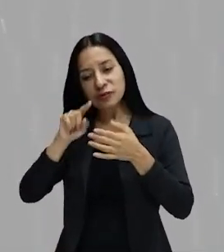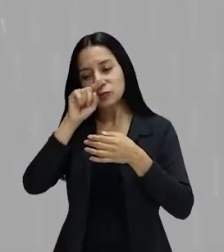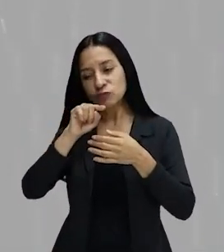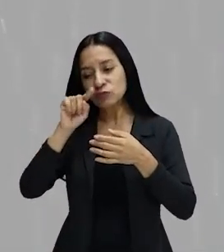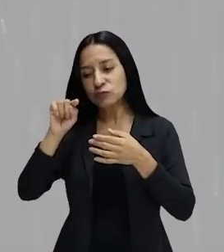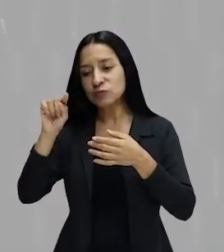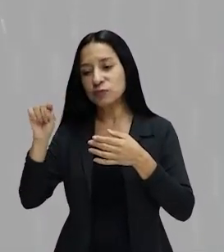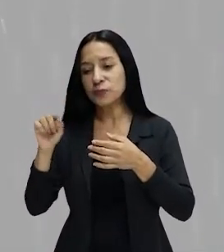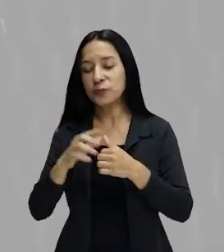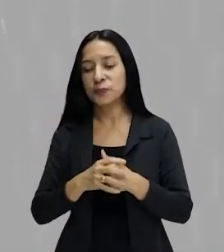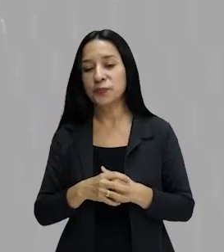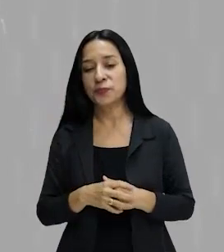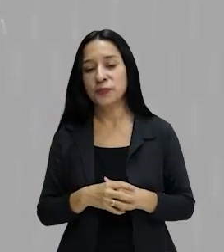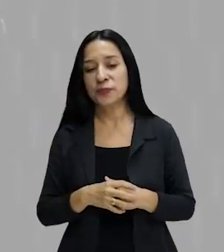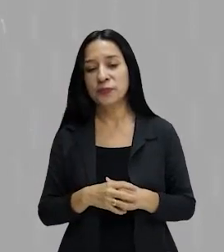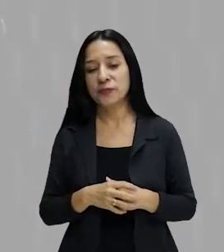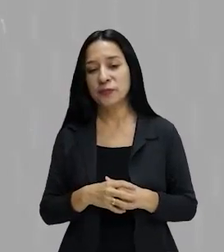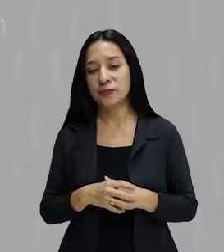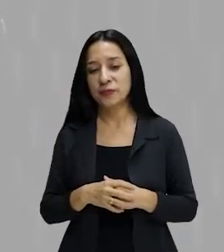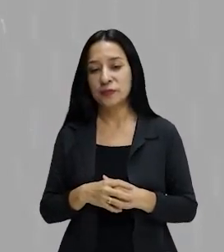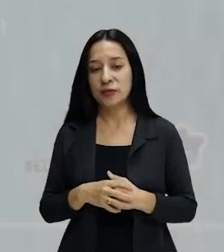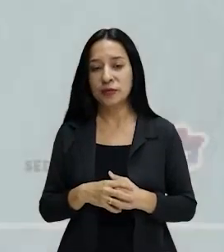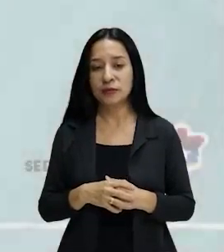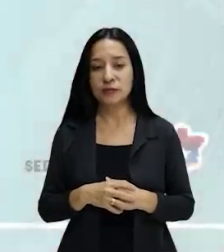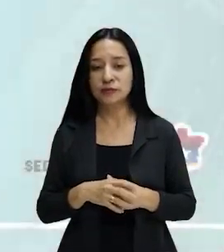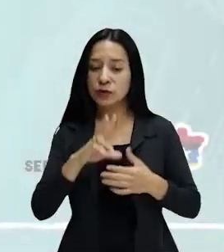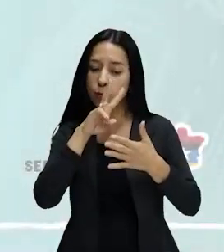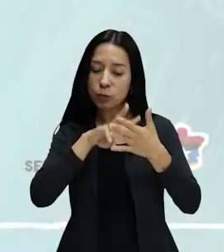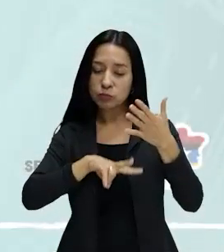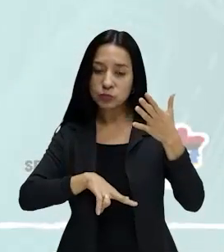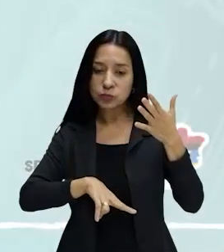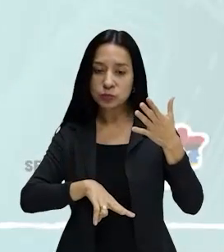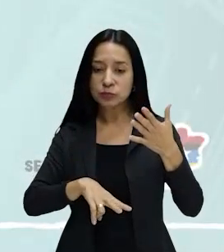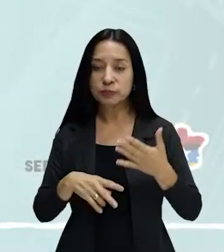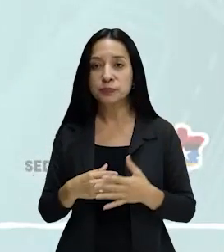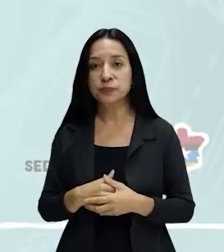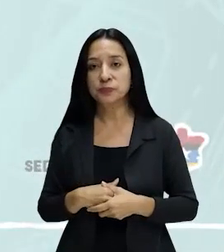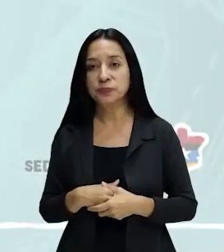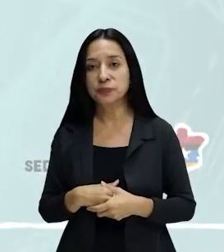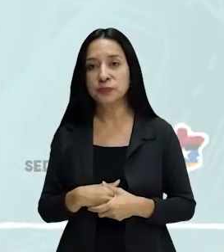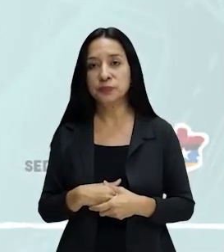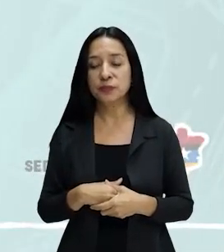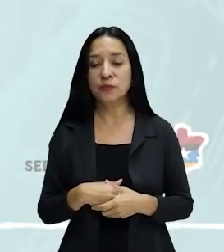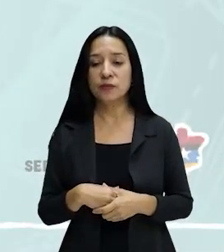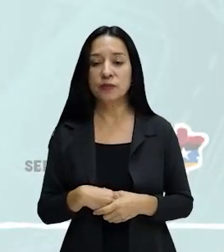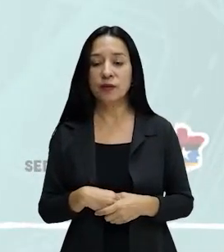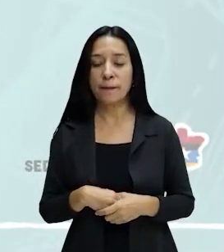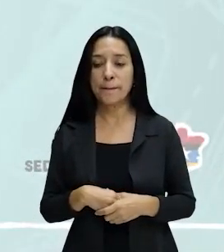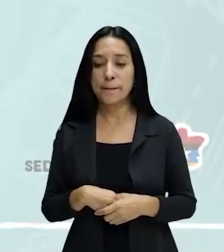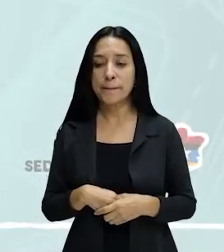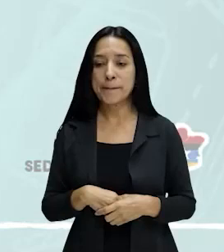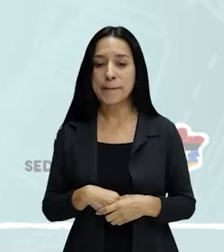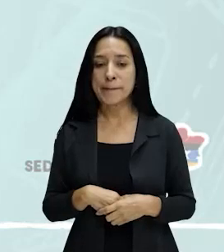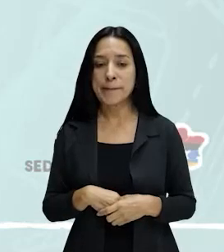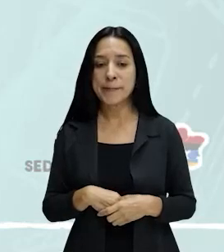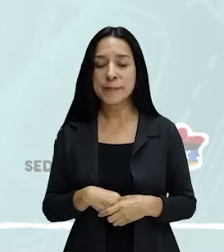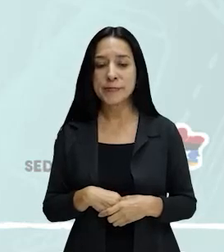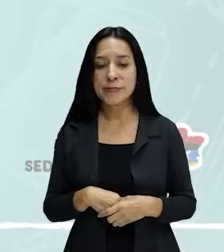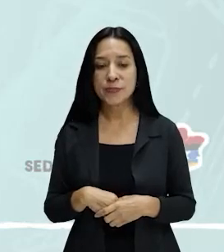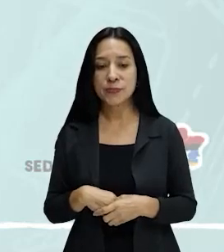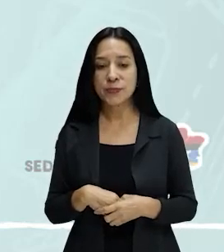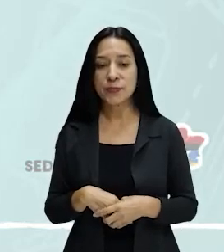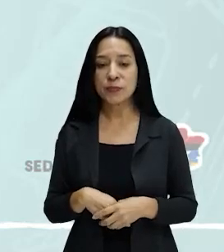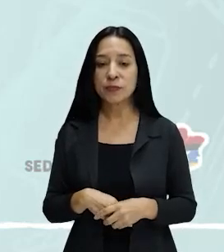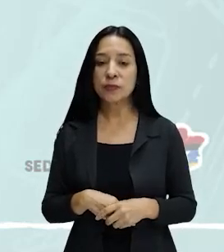E ainda assim, é menos complexo que a nossa língua. Um desses motoristas, que ficam parados por conta da crise no trânsito,